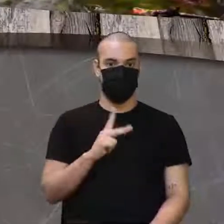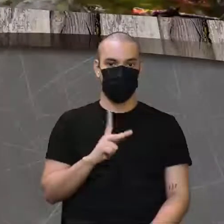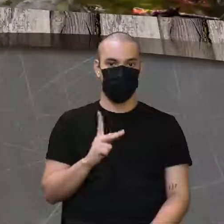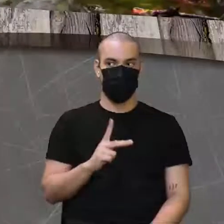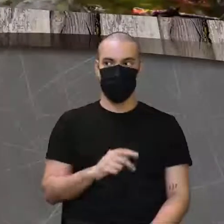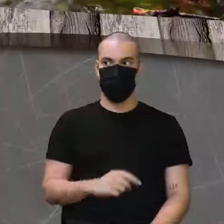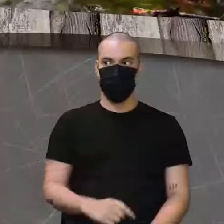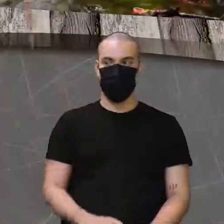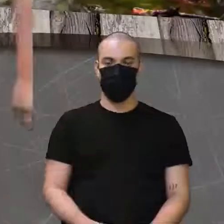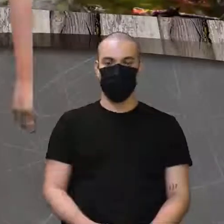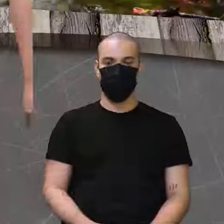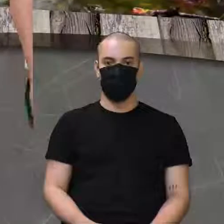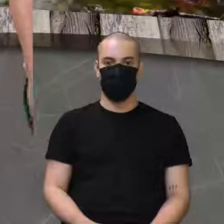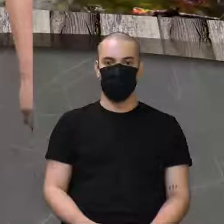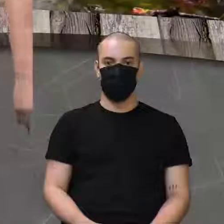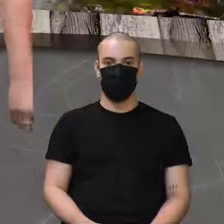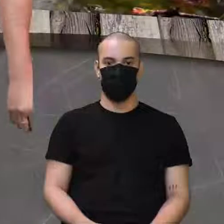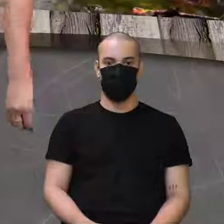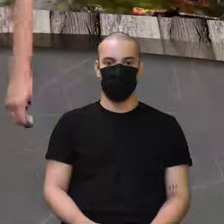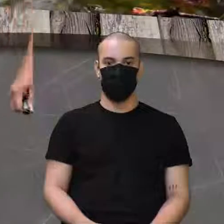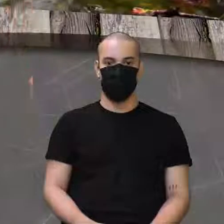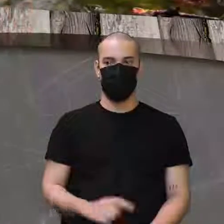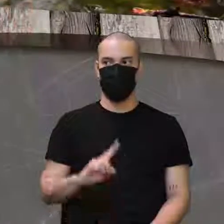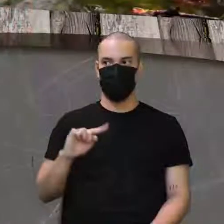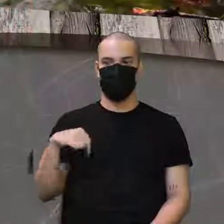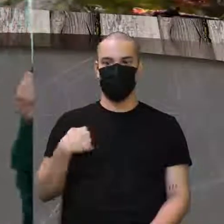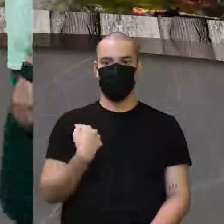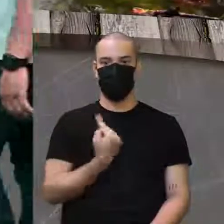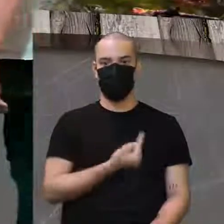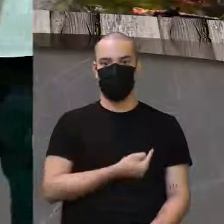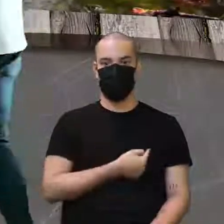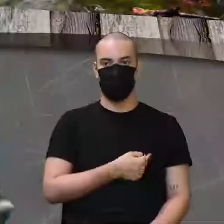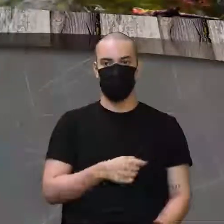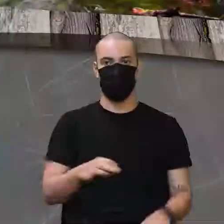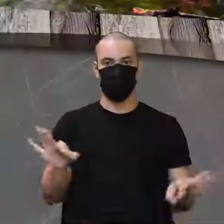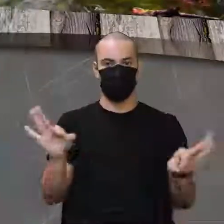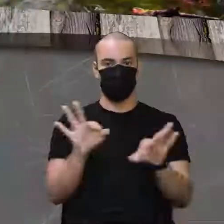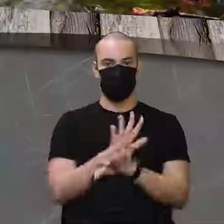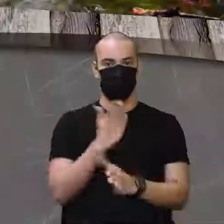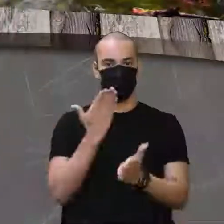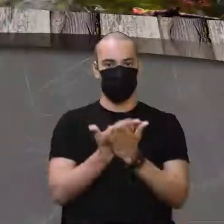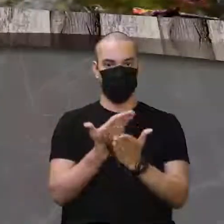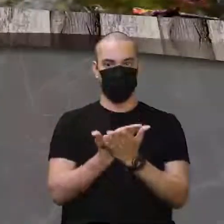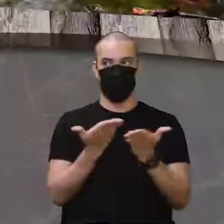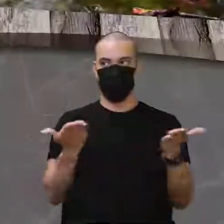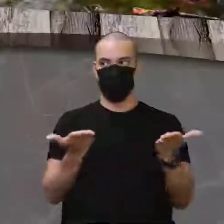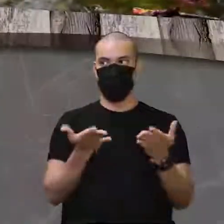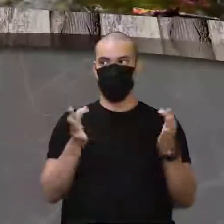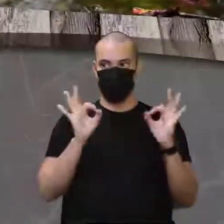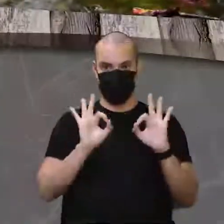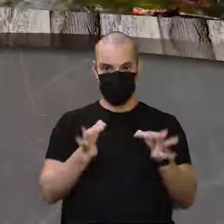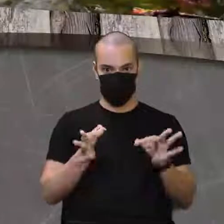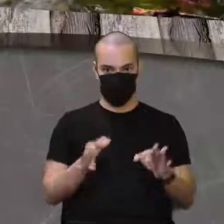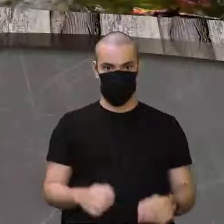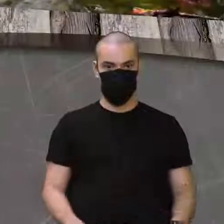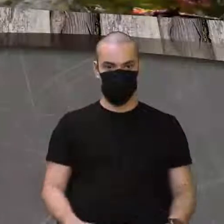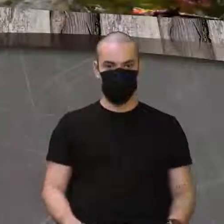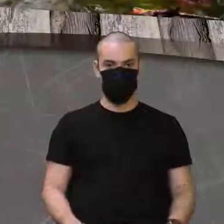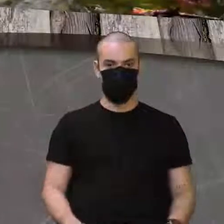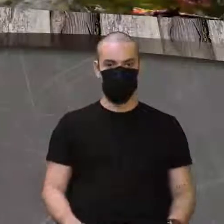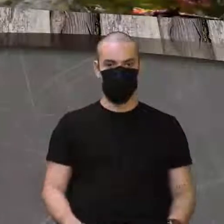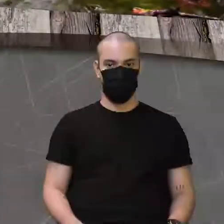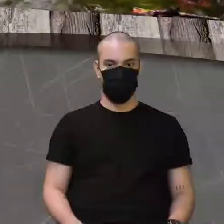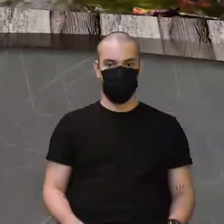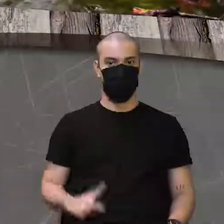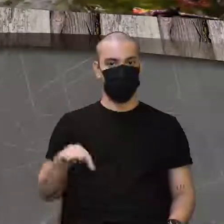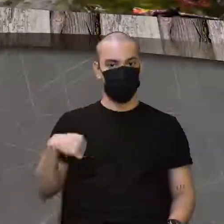meninos. Então, nós vamos terminando, finalizando a nossa aula de hoje, tá bom? É isso aí. Vamos lá, pessoal,